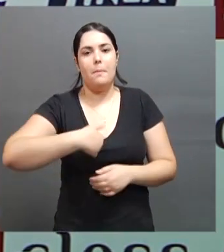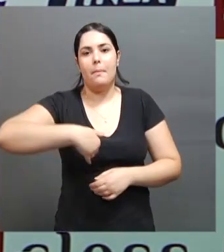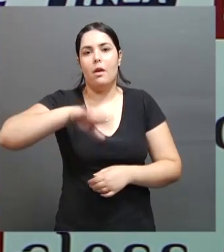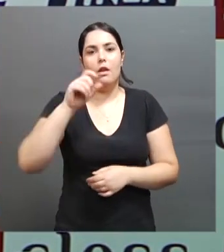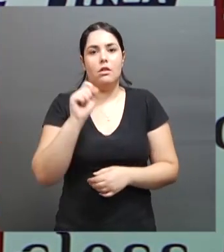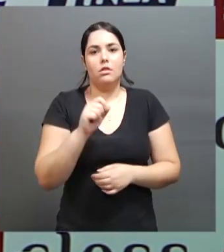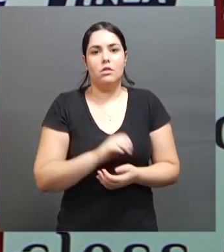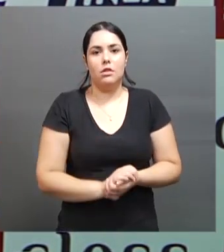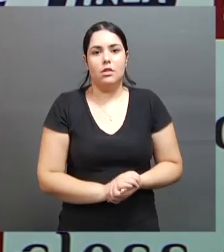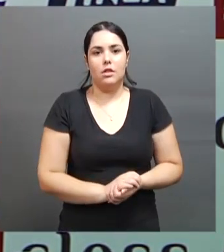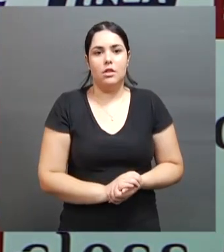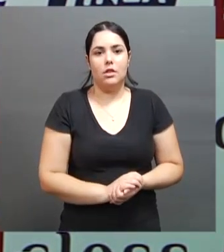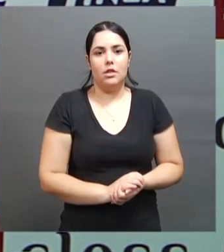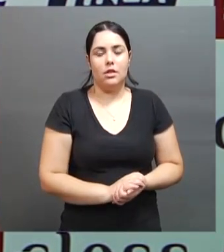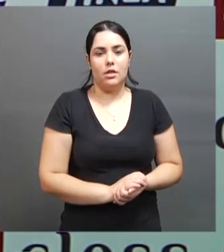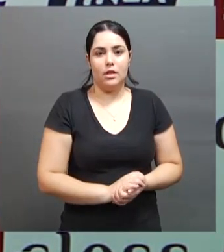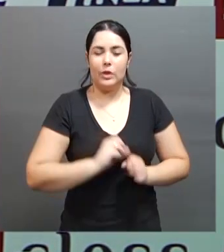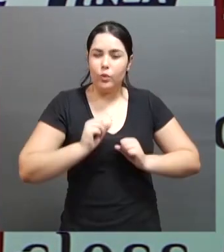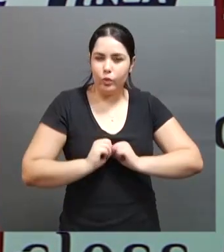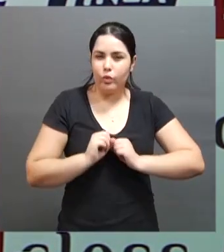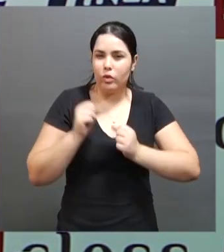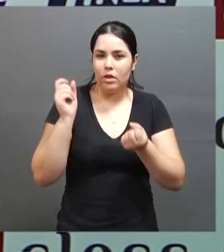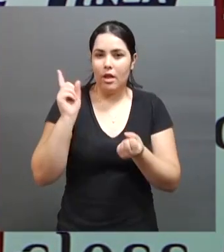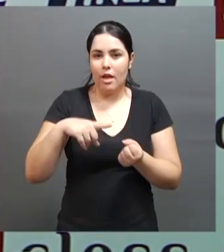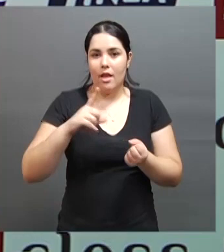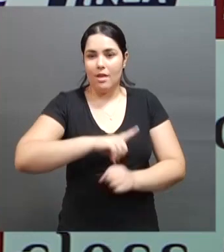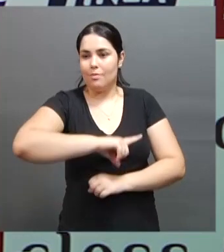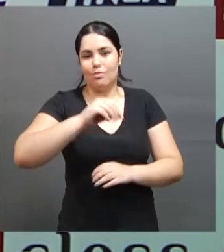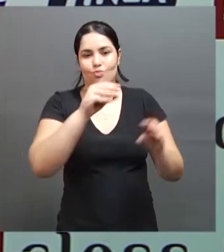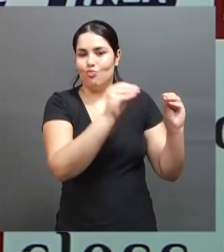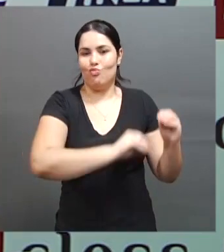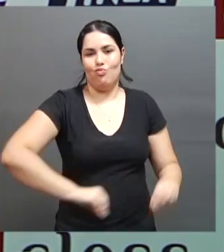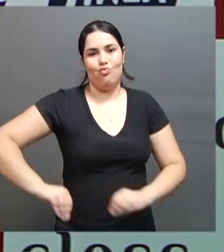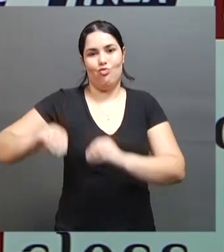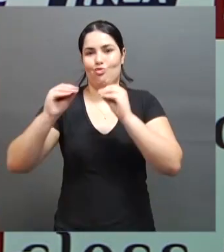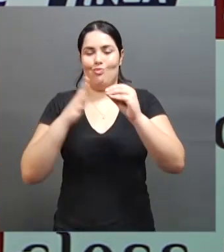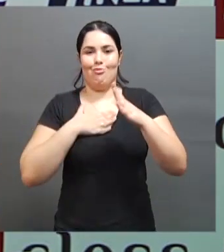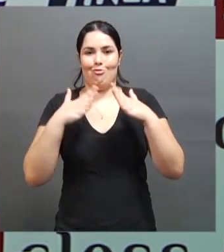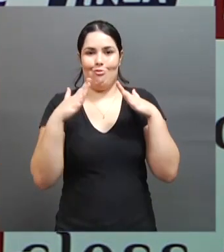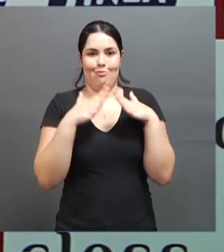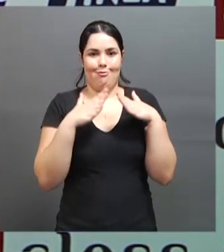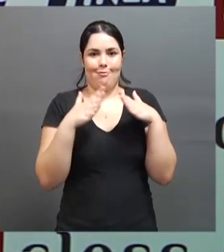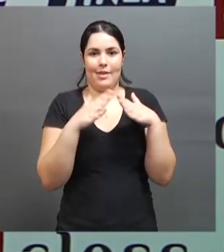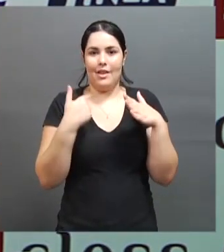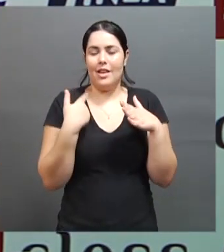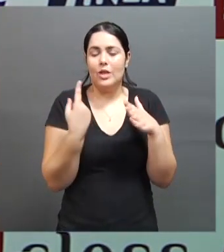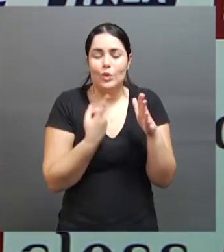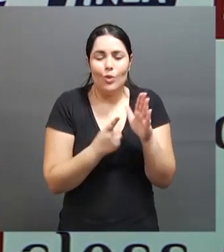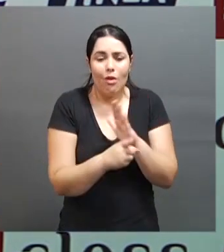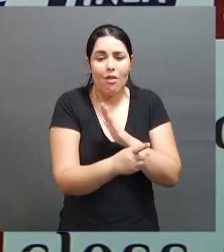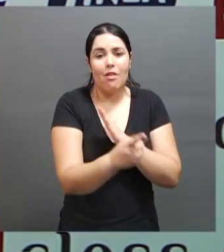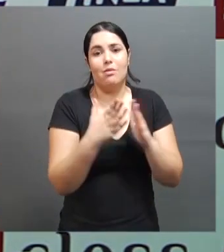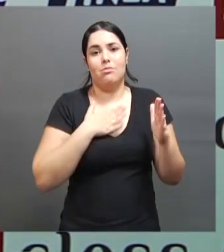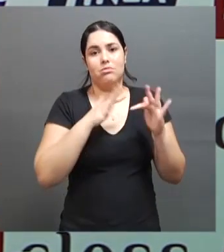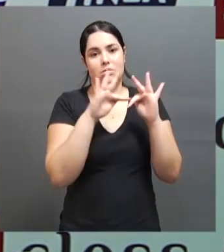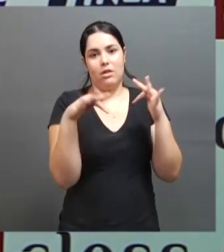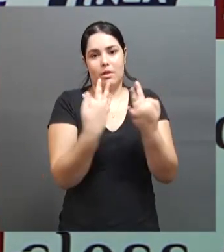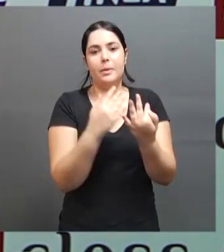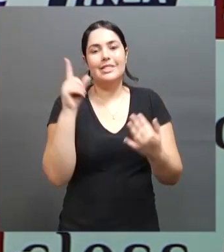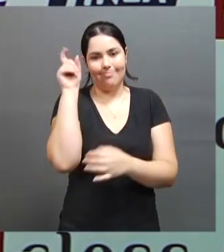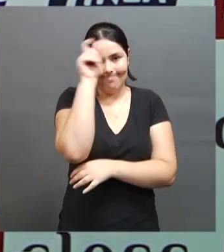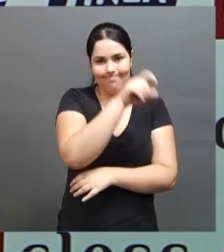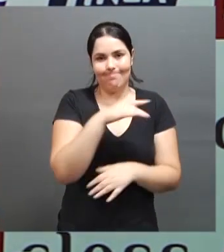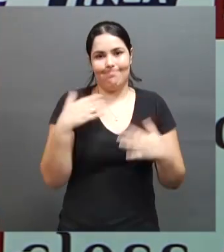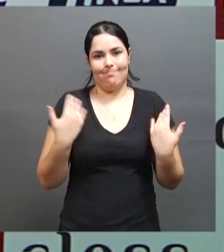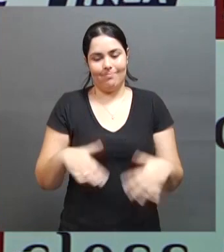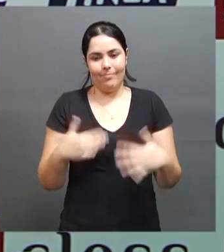superação já foi sair de casa, né? Ficar longe da minha família, isso para mim foi algo bem difícil.